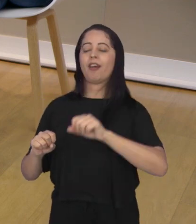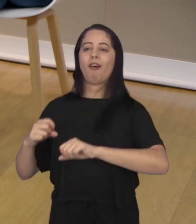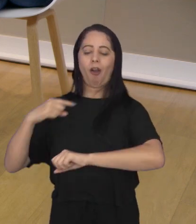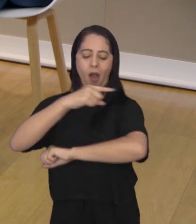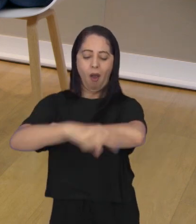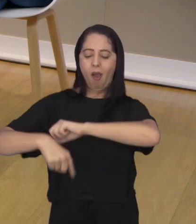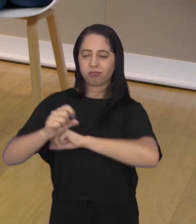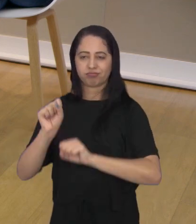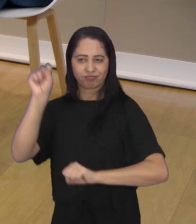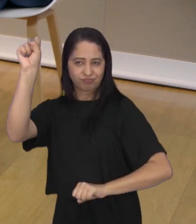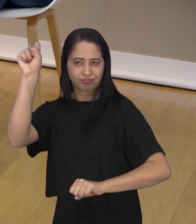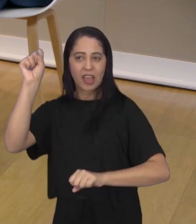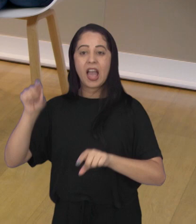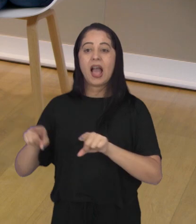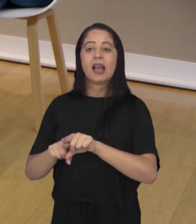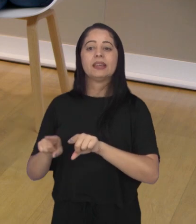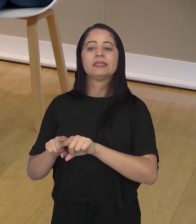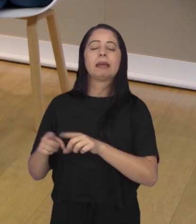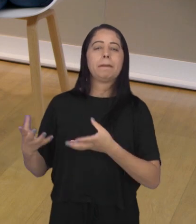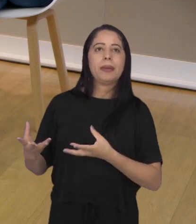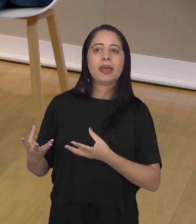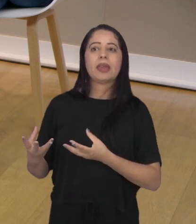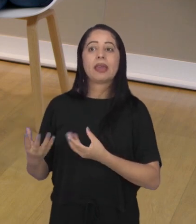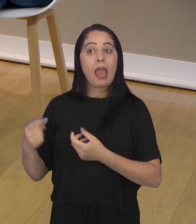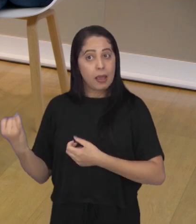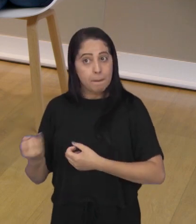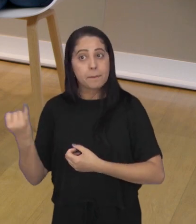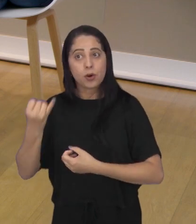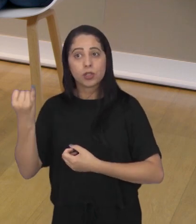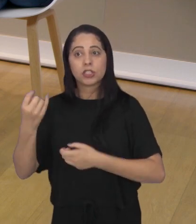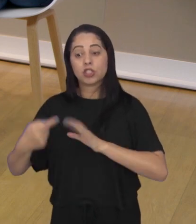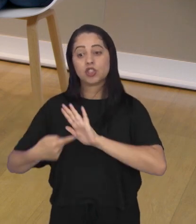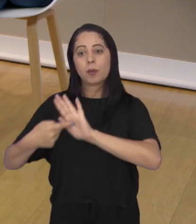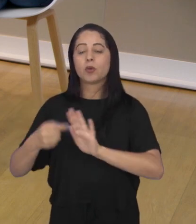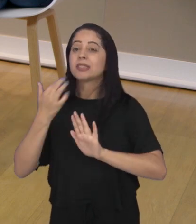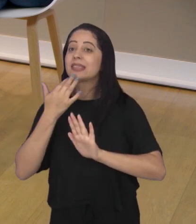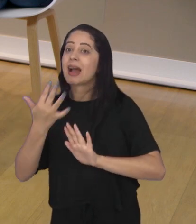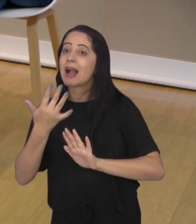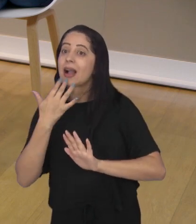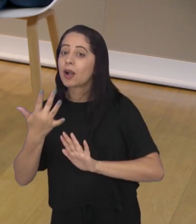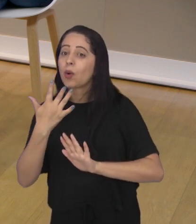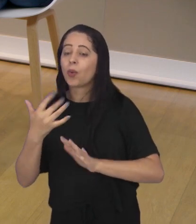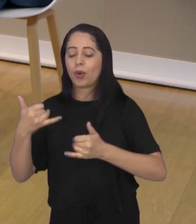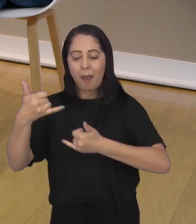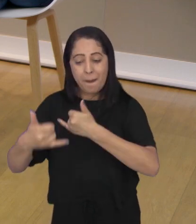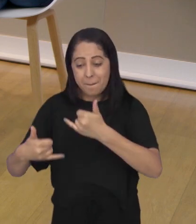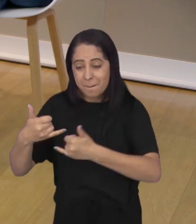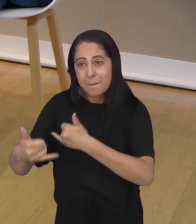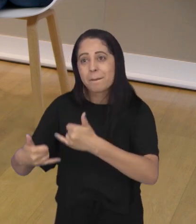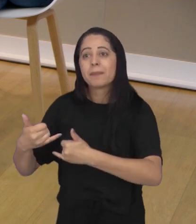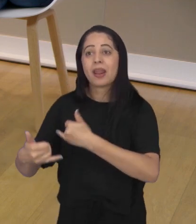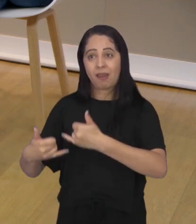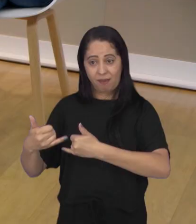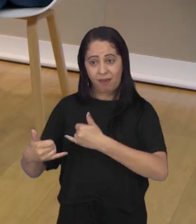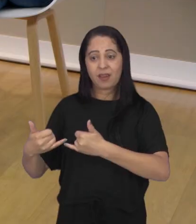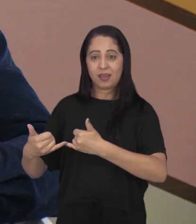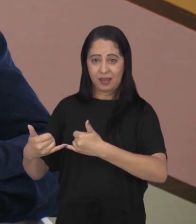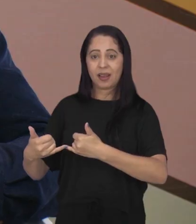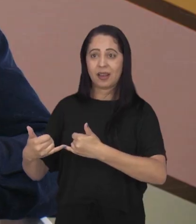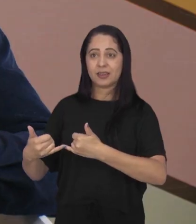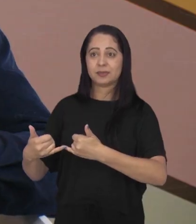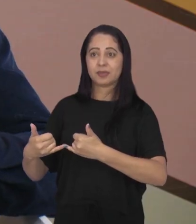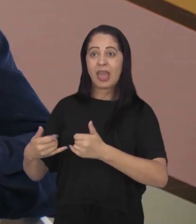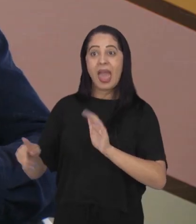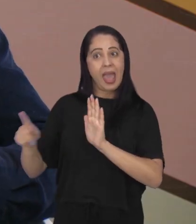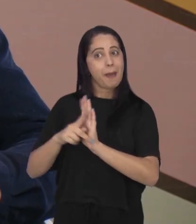Enfim, desenho animado. Então, com a criança eu vejo a importância desse elemento, do lúdico, né? Do brincar, trazer